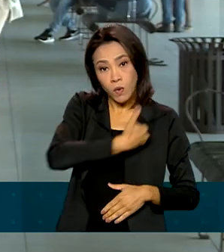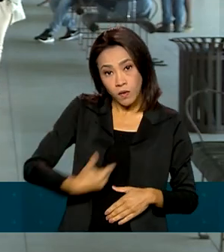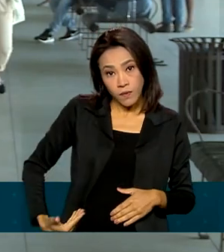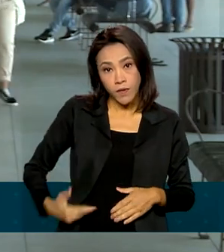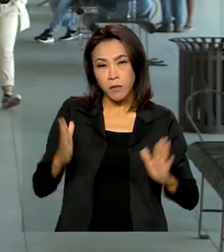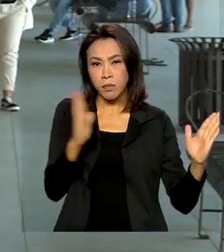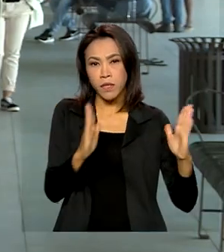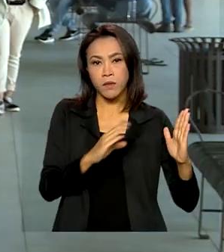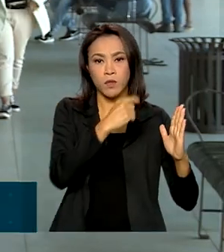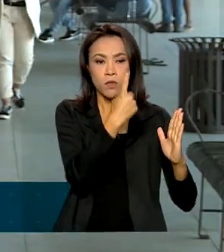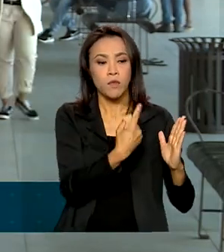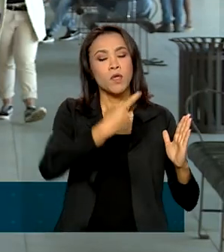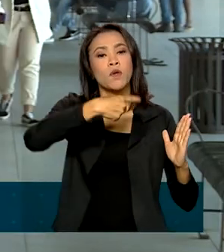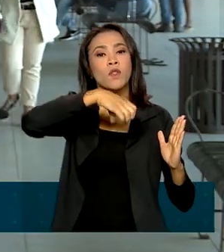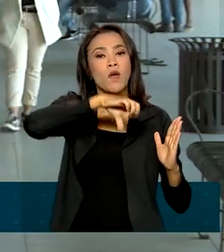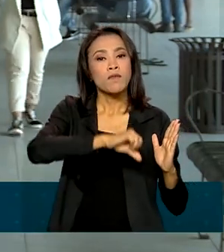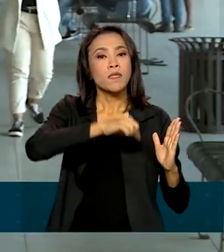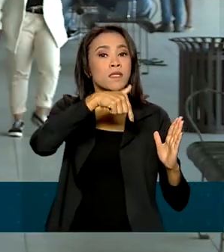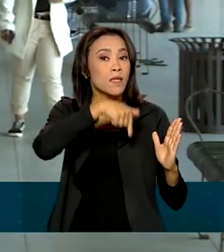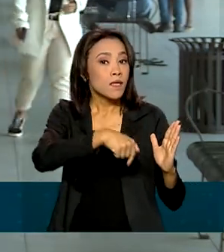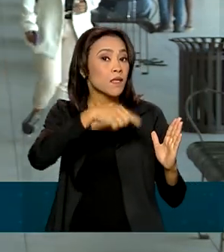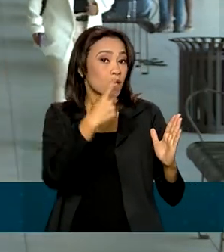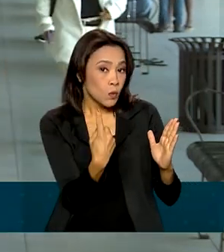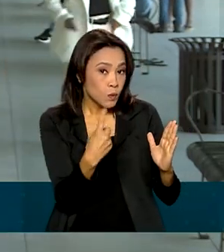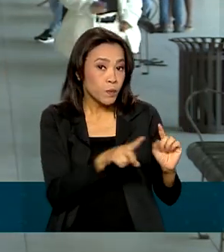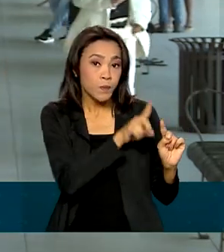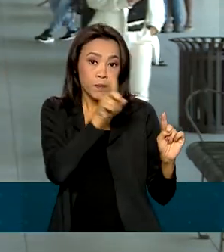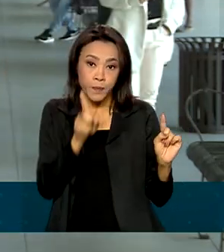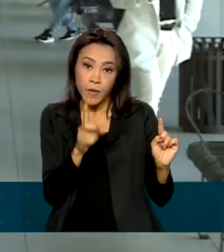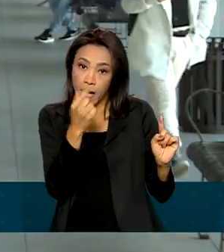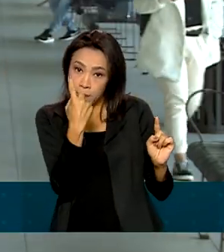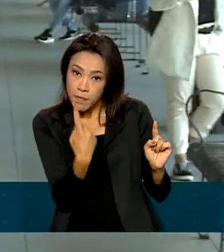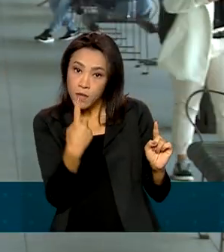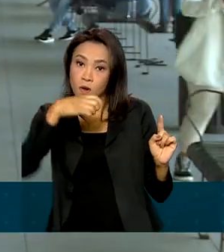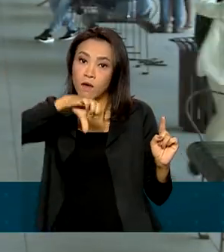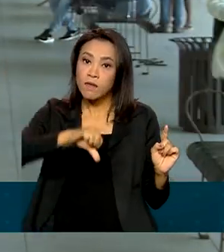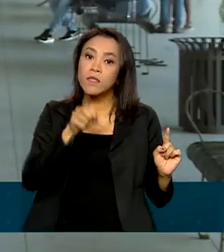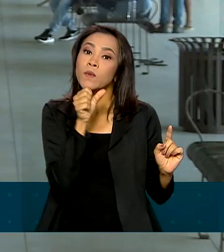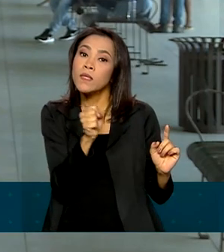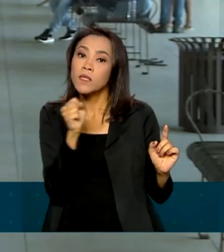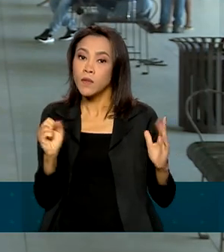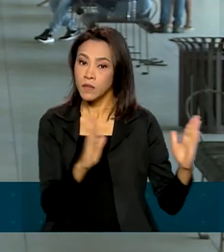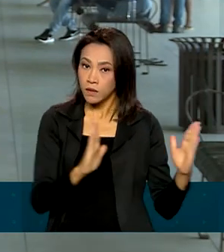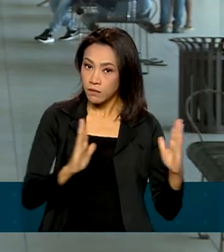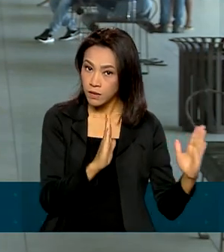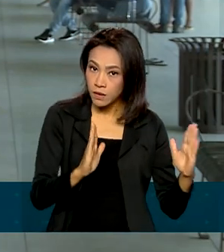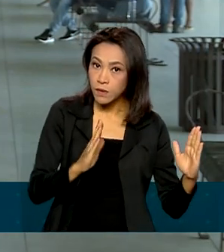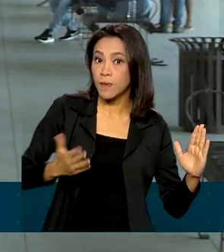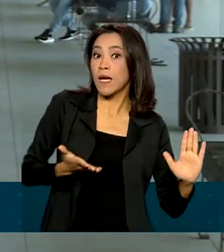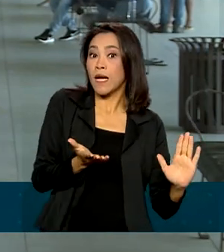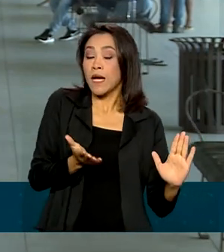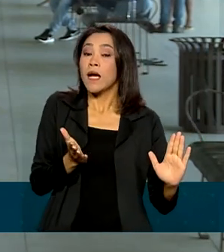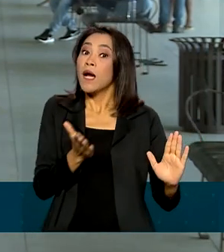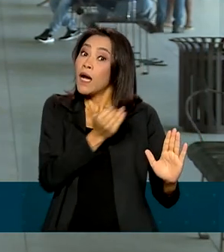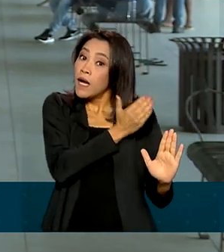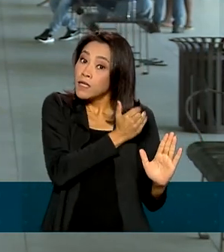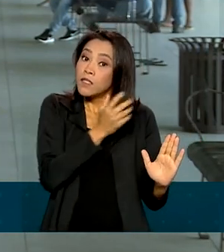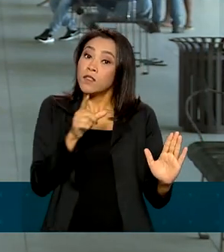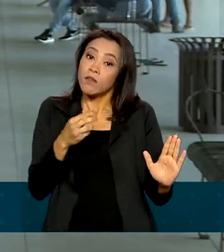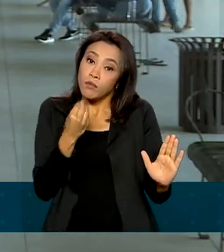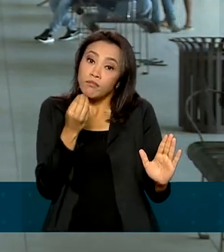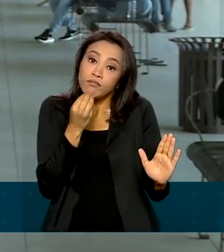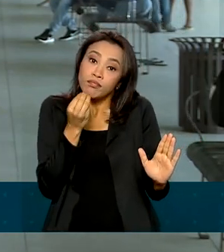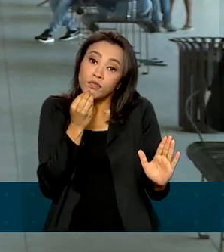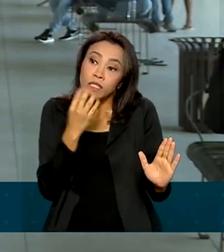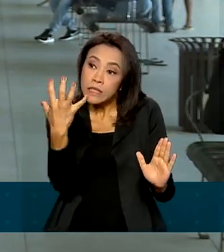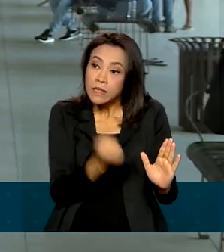entre 1971 e 1988. Antes, o valor só podia ser sacado em